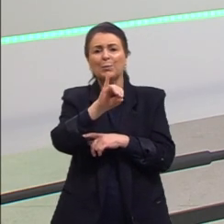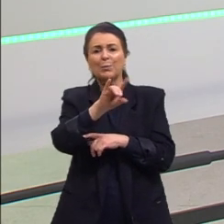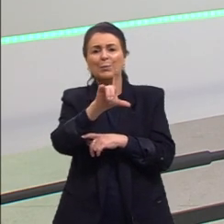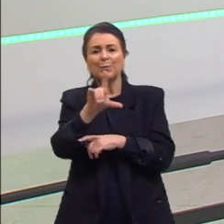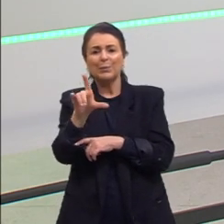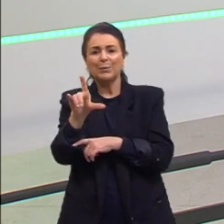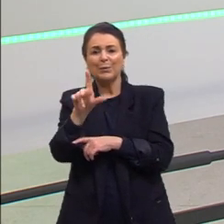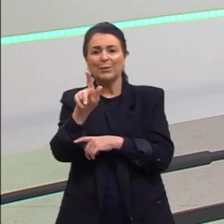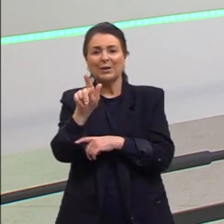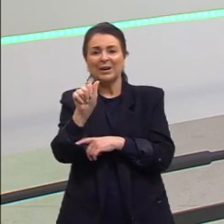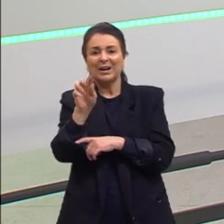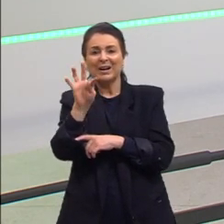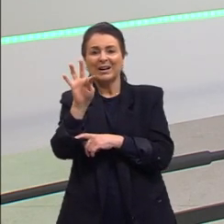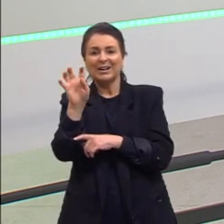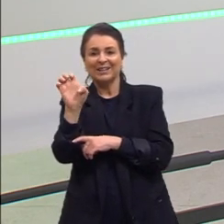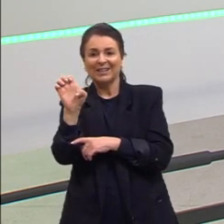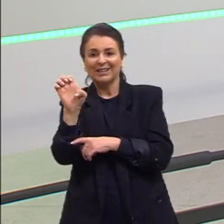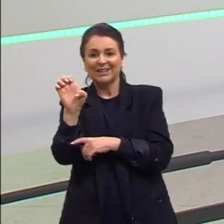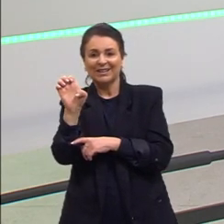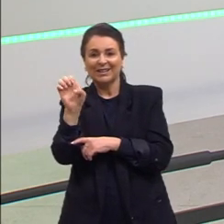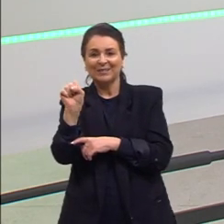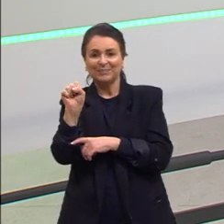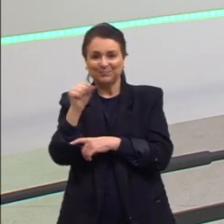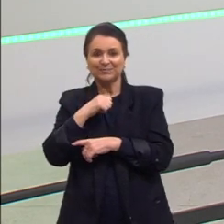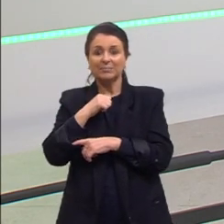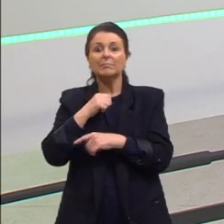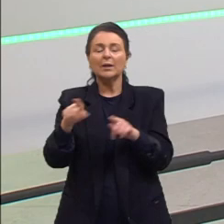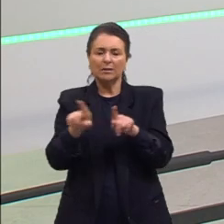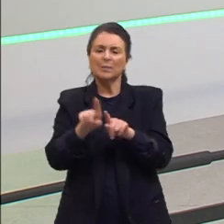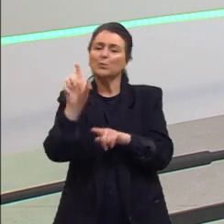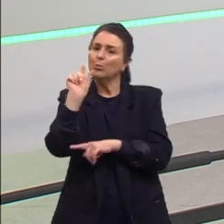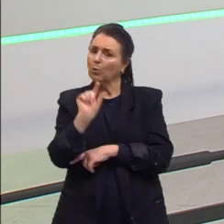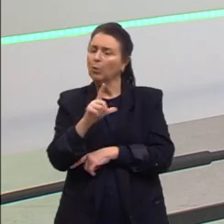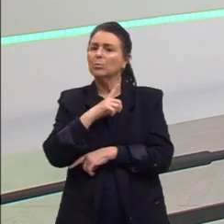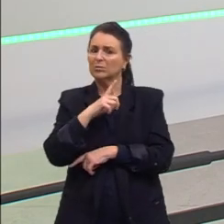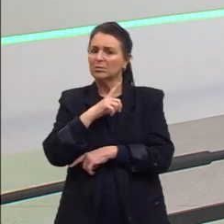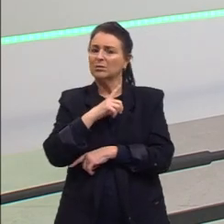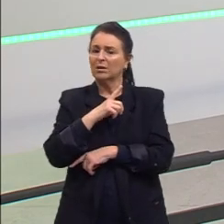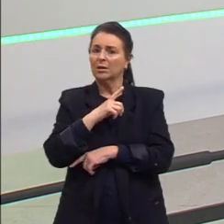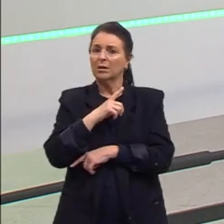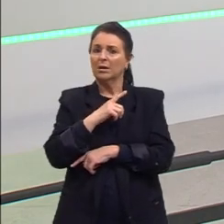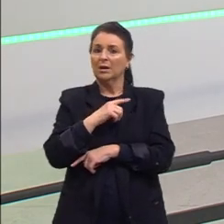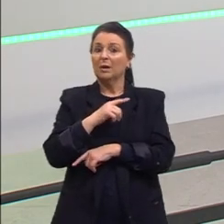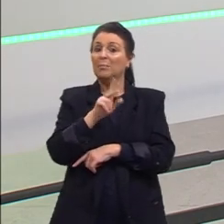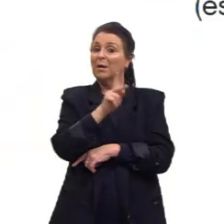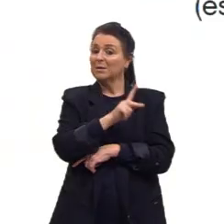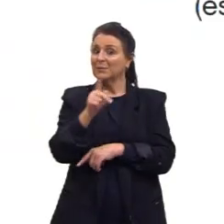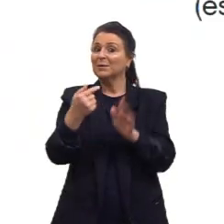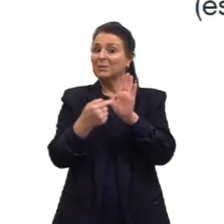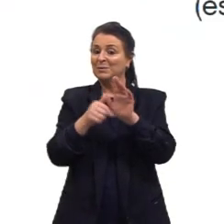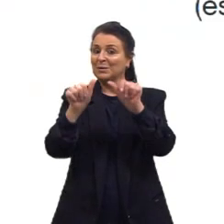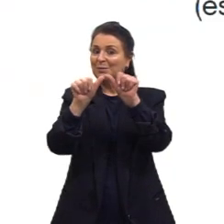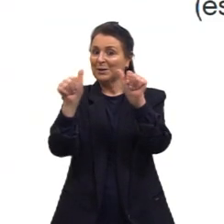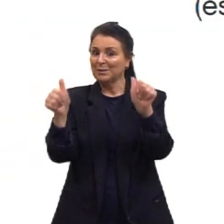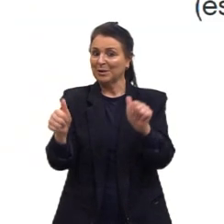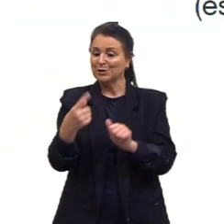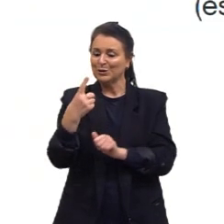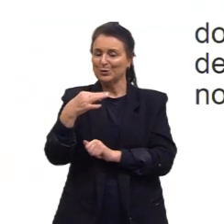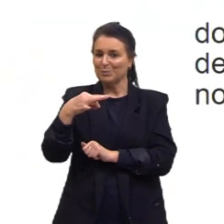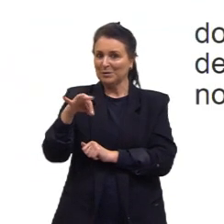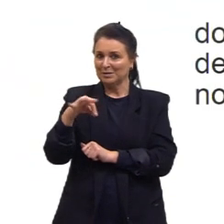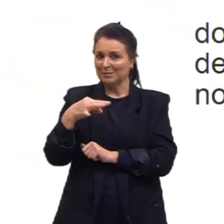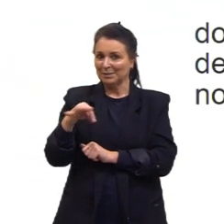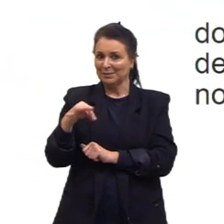aí que estão, hoje em dia, disponíveis. Mas aqui a gente tem essa reprodução de uma das páginas.